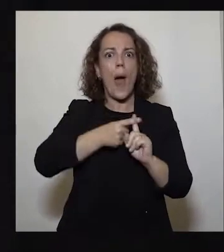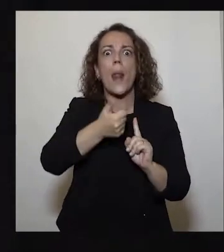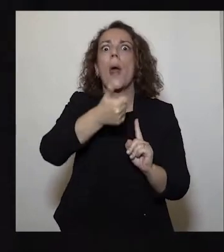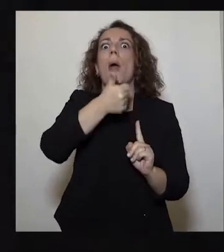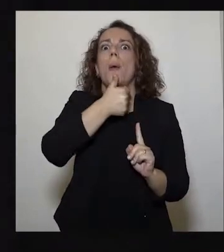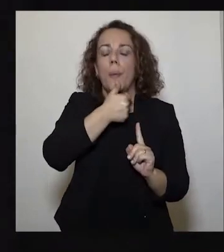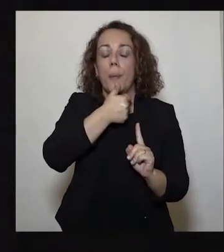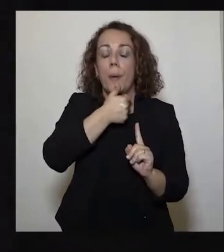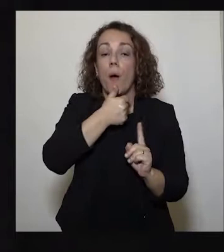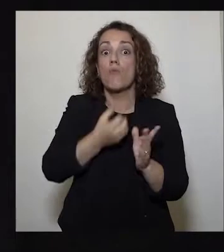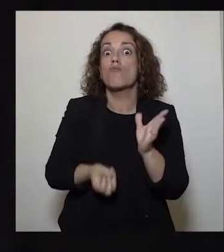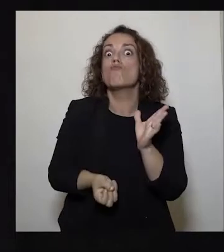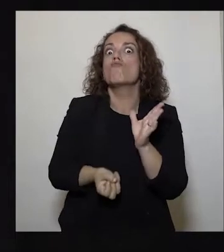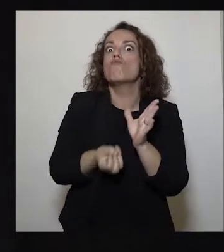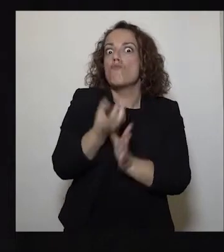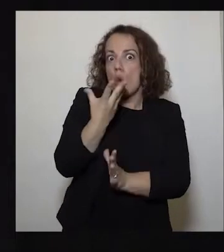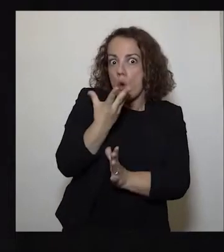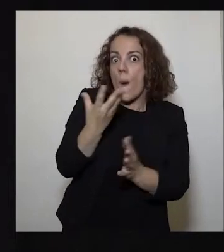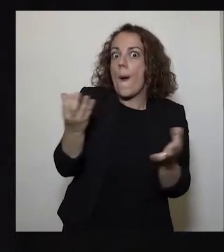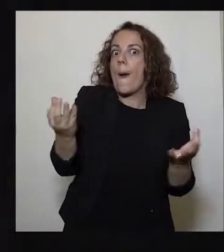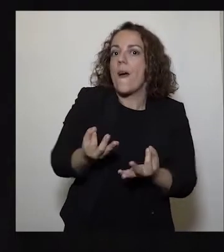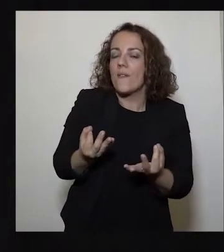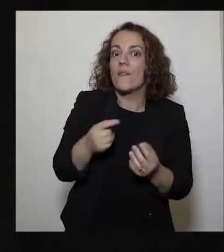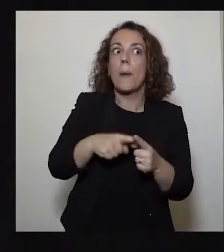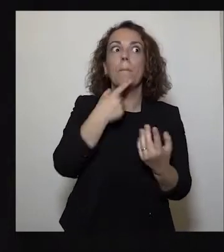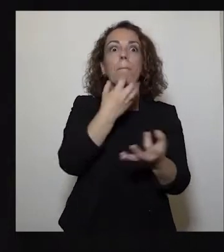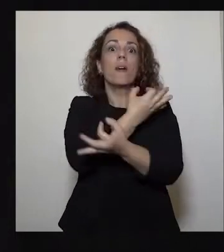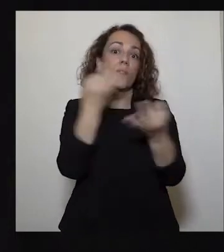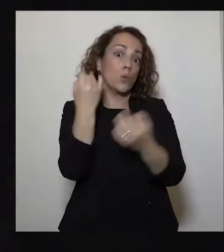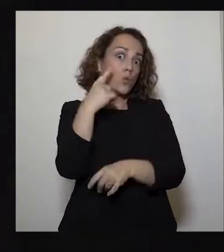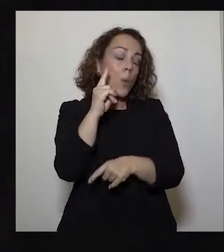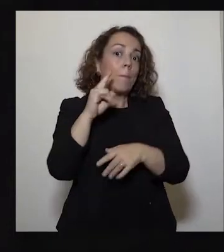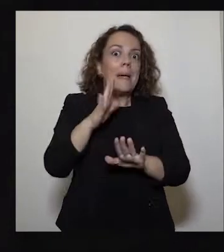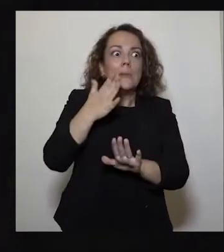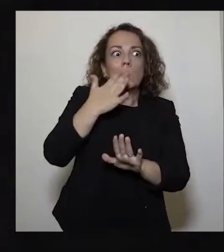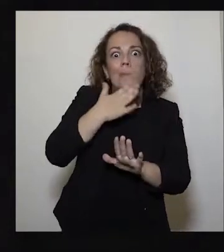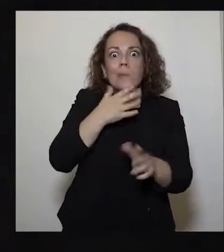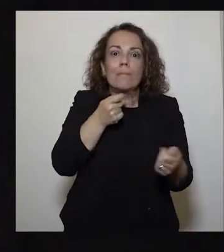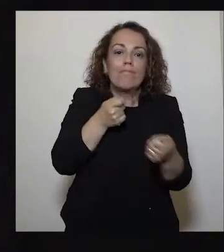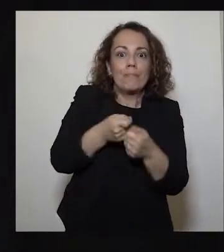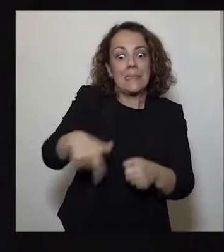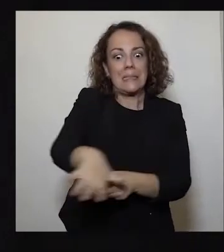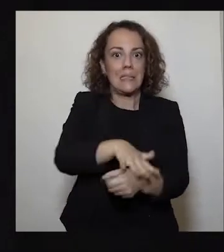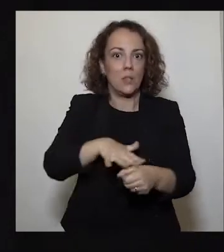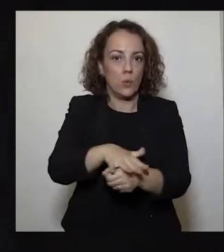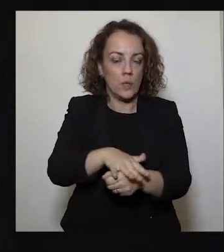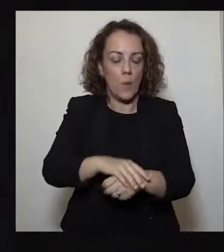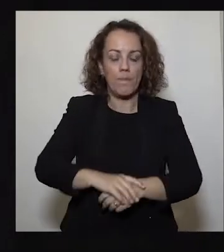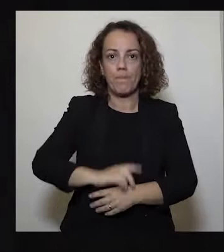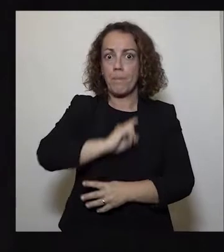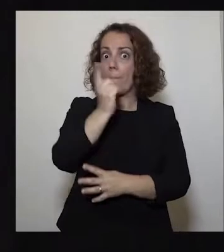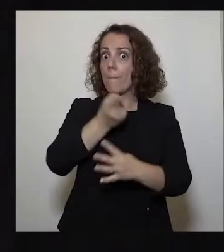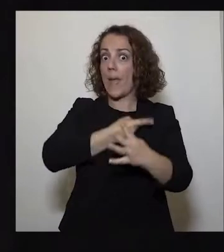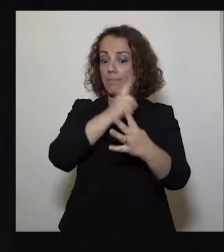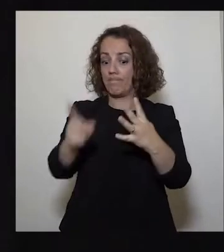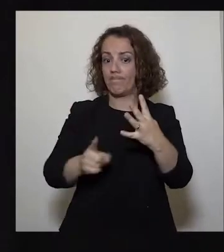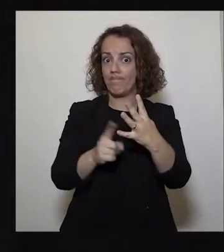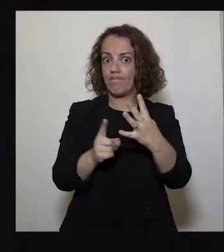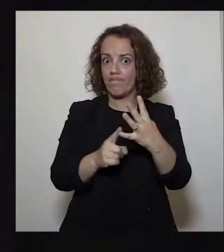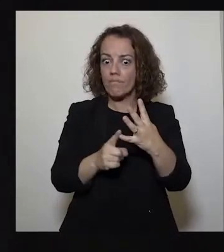o ideal, mas o possível na situação que vivemos. Tínhamos de garantir que uma medida